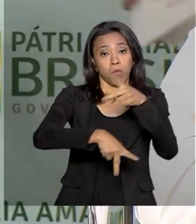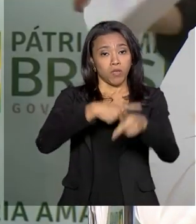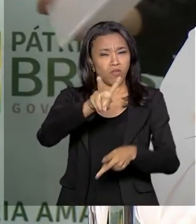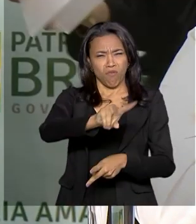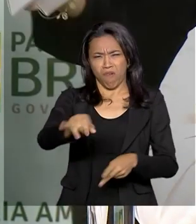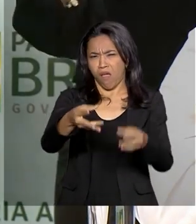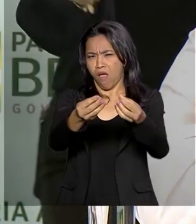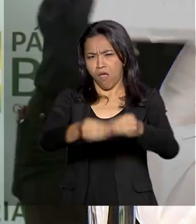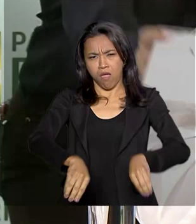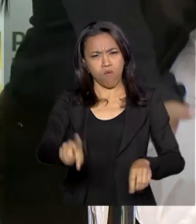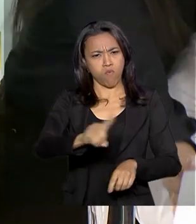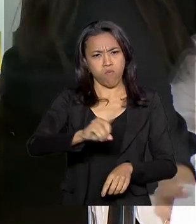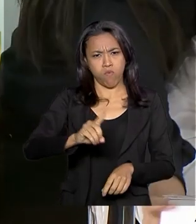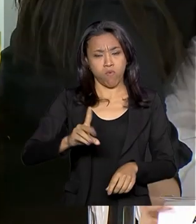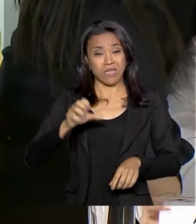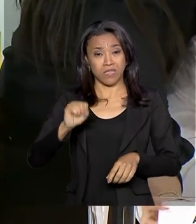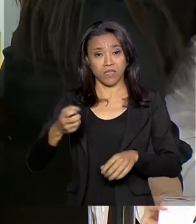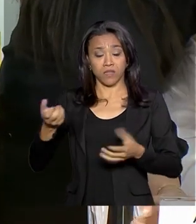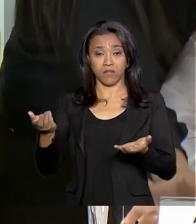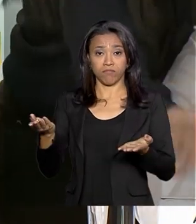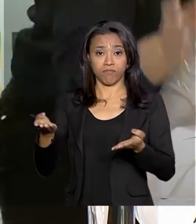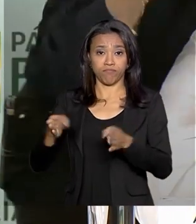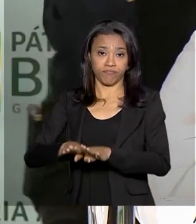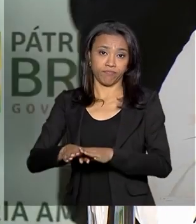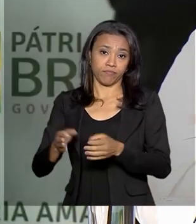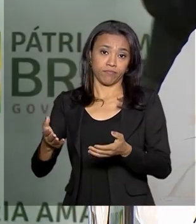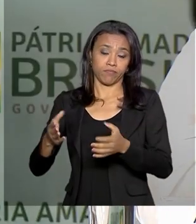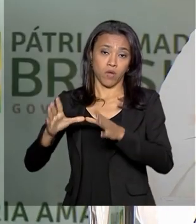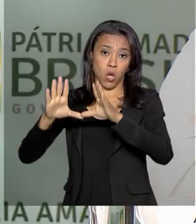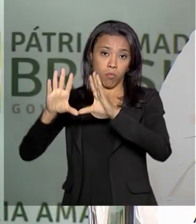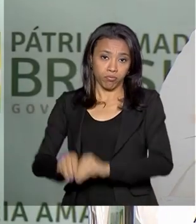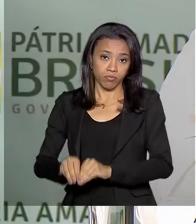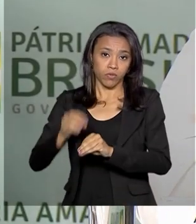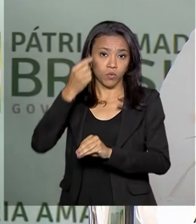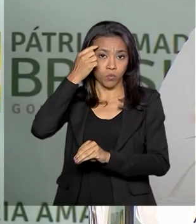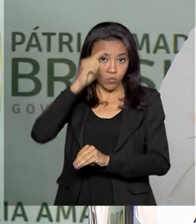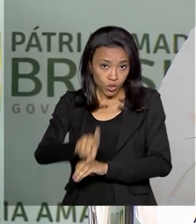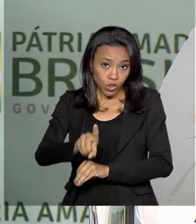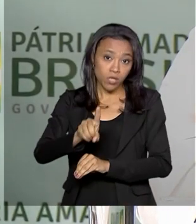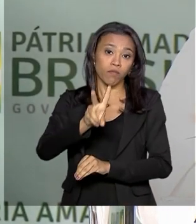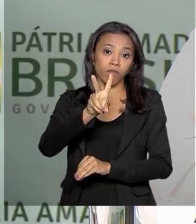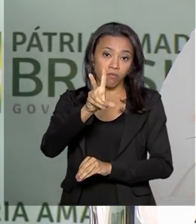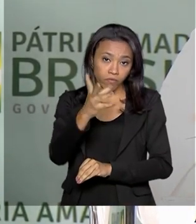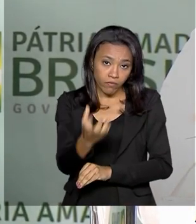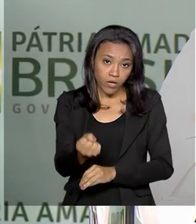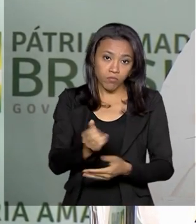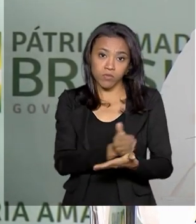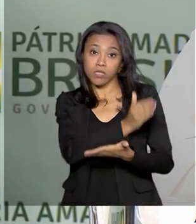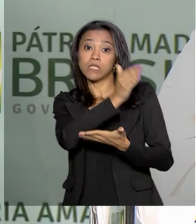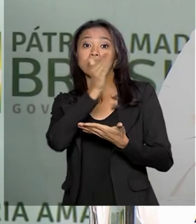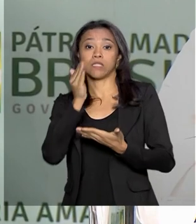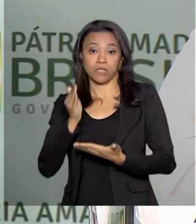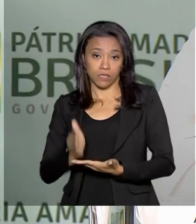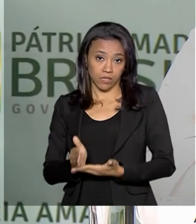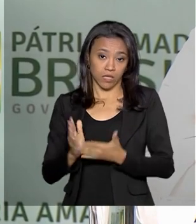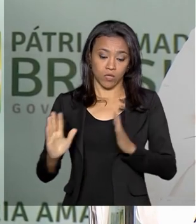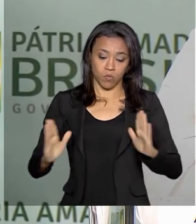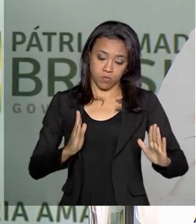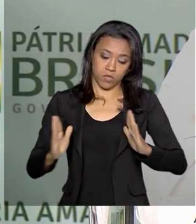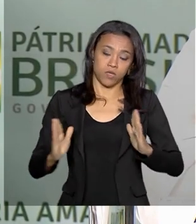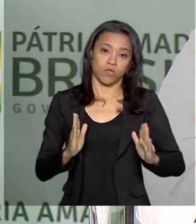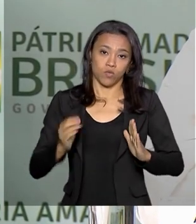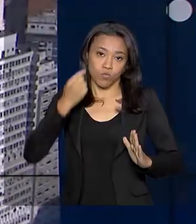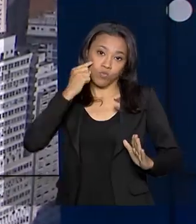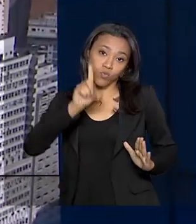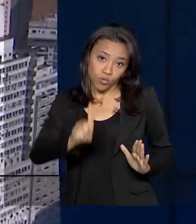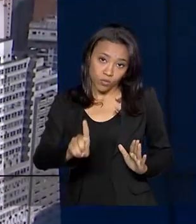Qualquer serviço que fique fora do ar por um dia, a gente vai estender o prazo desse serviço, o prazo de fechamento é por